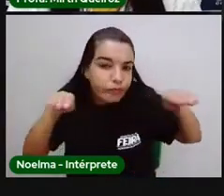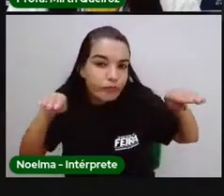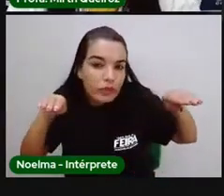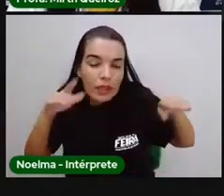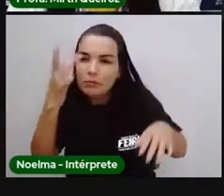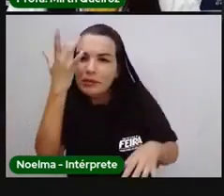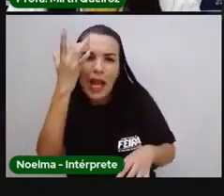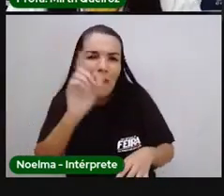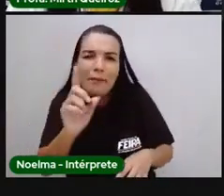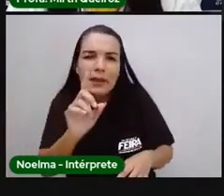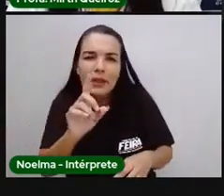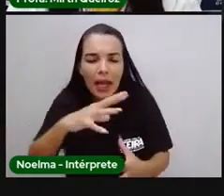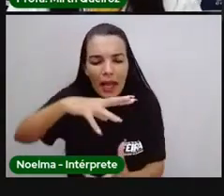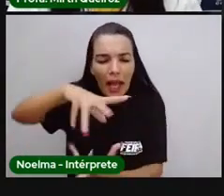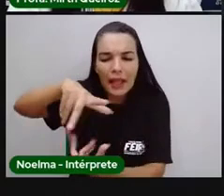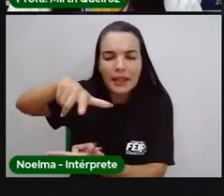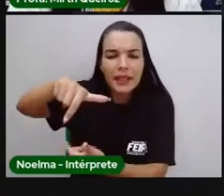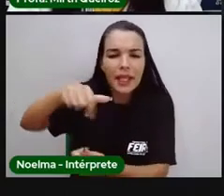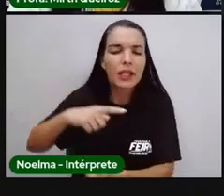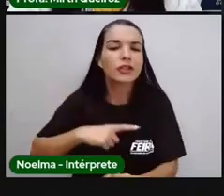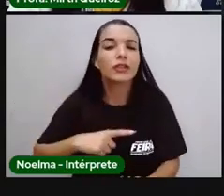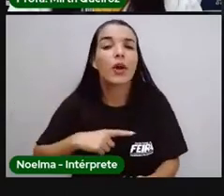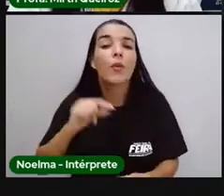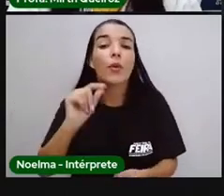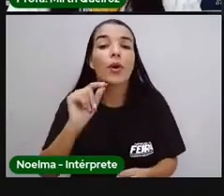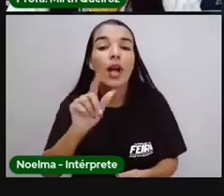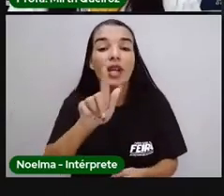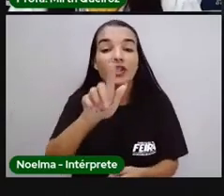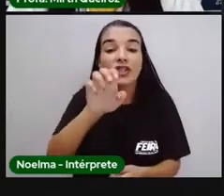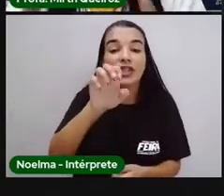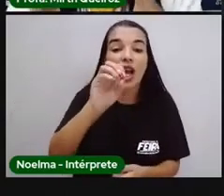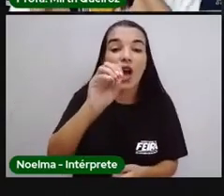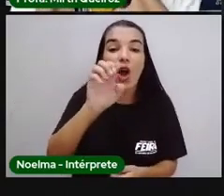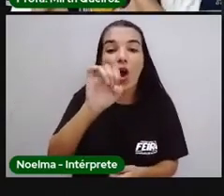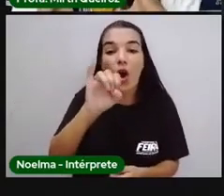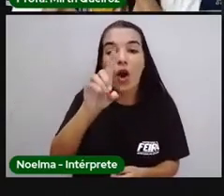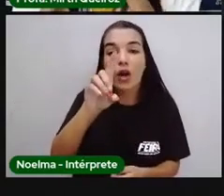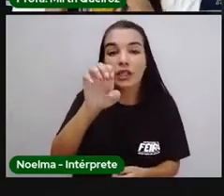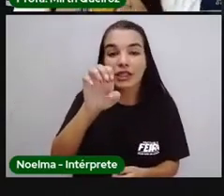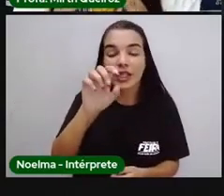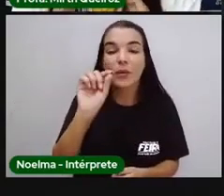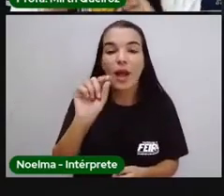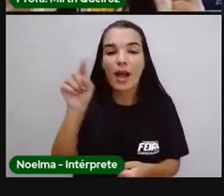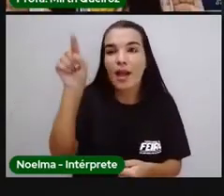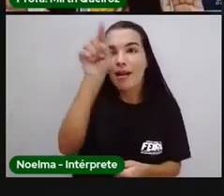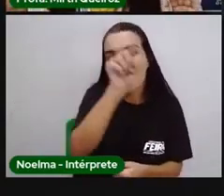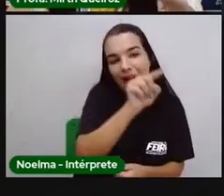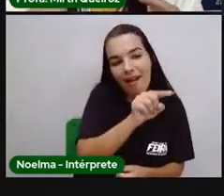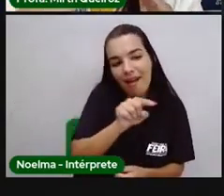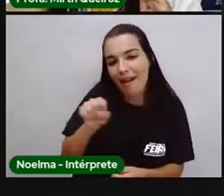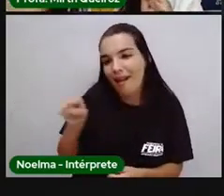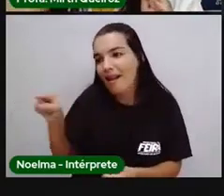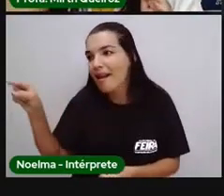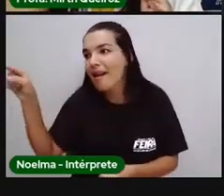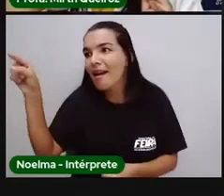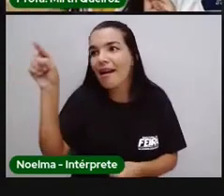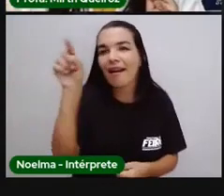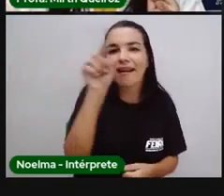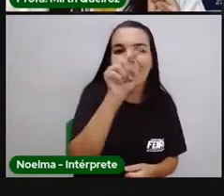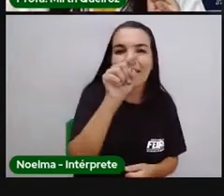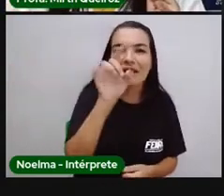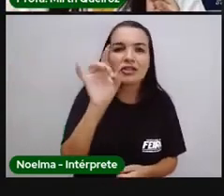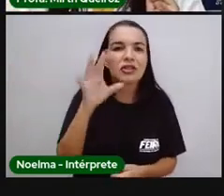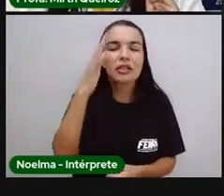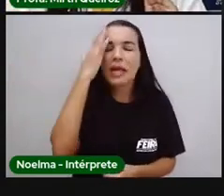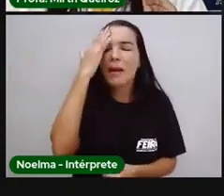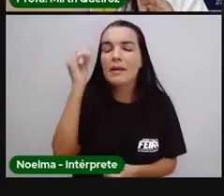planeta Terra tinha um formato geóide, que é o formato de uma esfera. Eles não sabiam. Eles achavam que